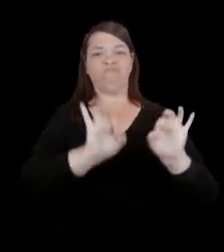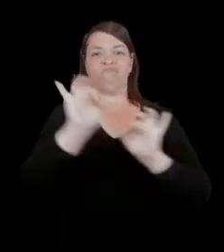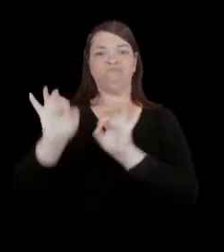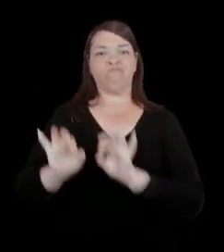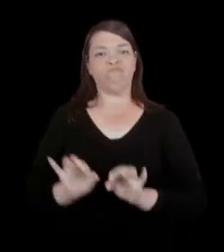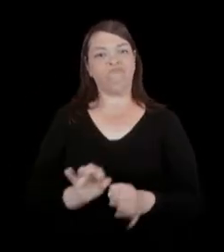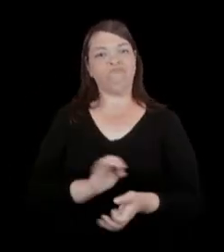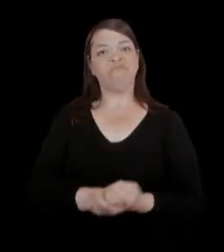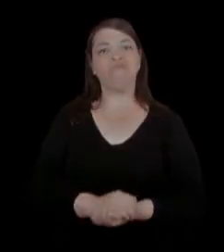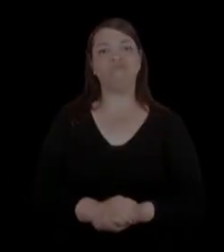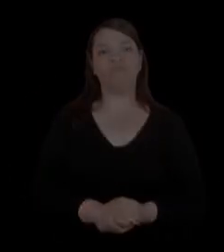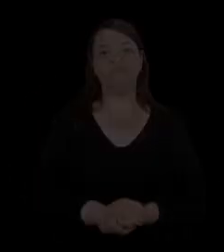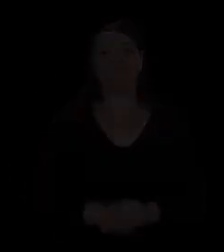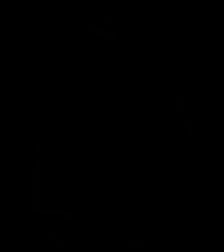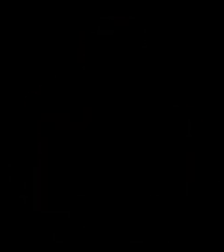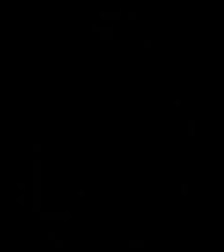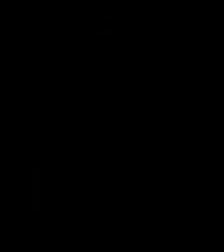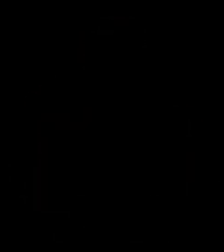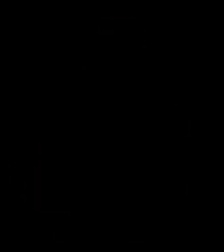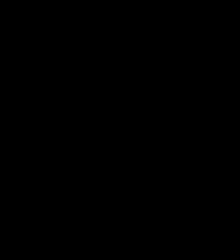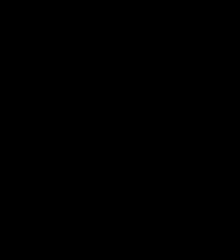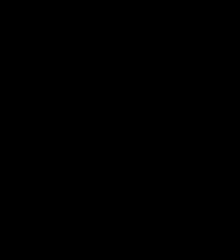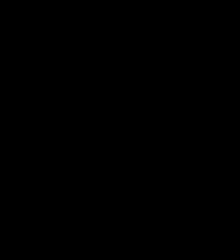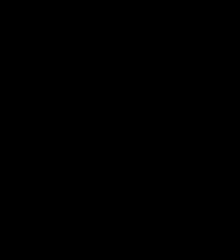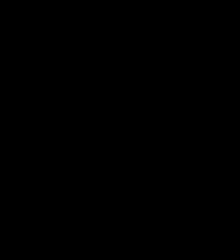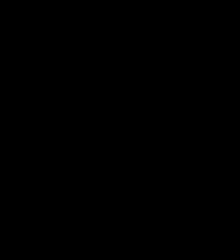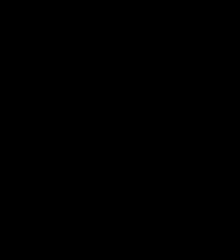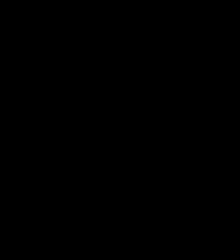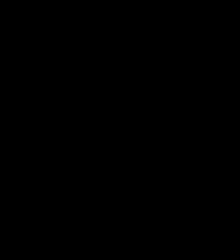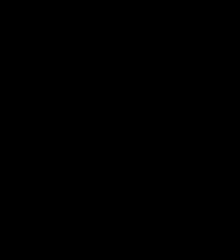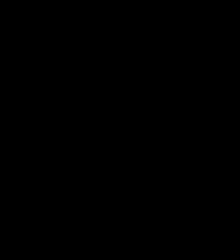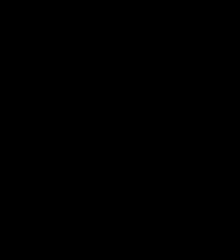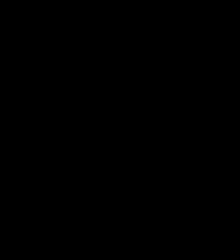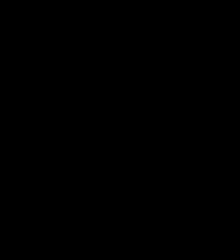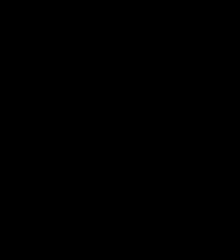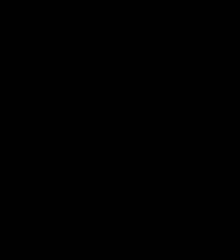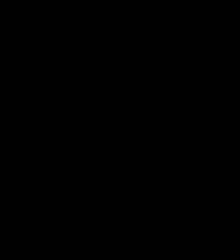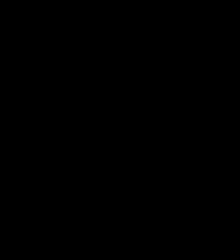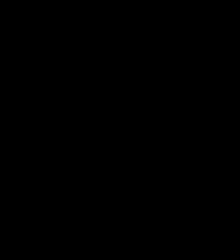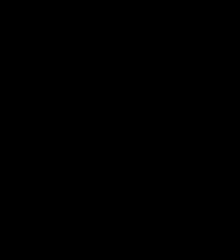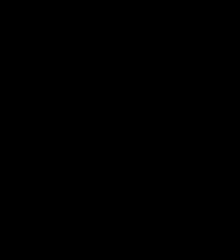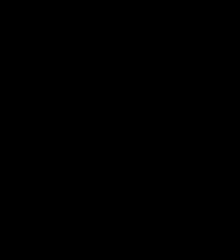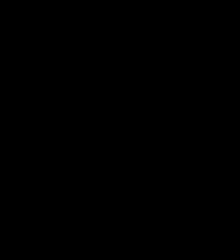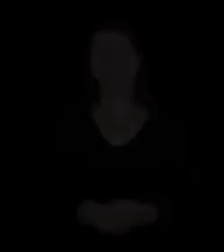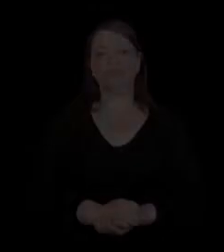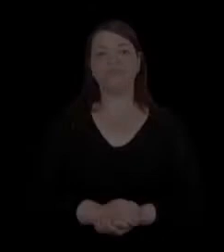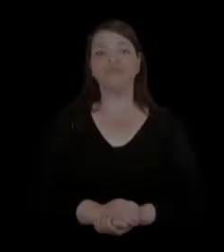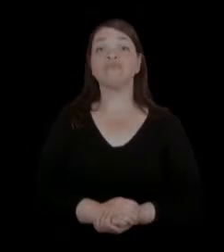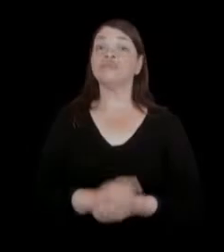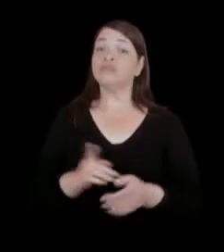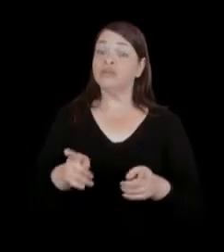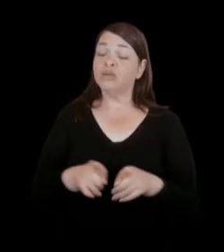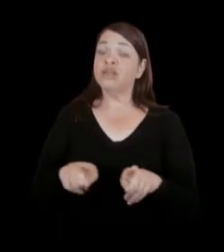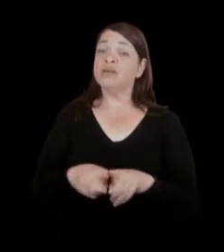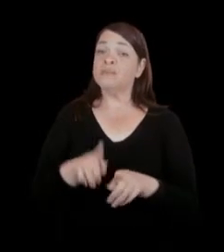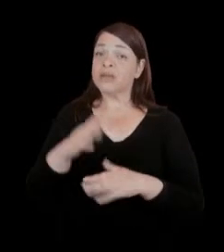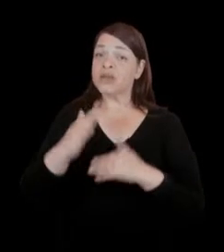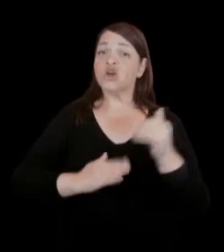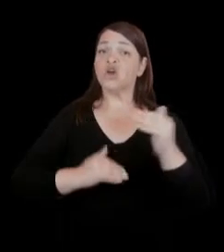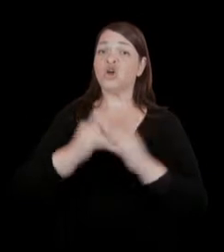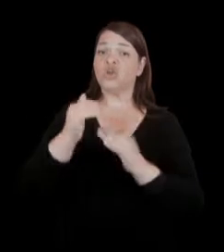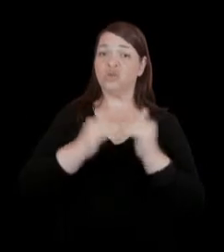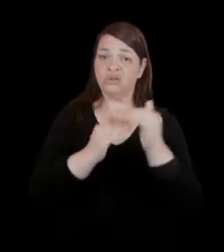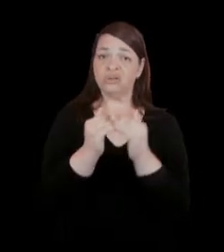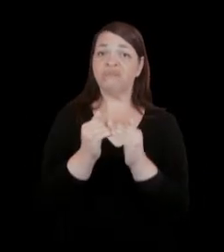pequeno jardim ao fundo. Detalhes das portas e suas fechaduras e dos rodapés das paredes. Na parte de execução, a gente também teve que